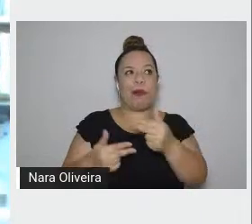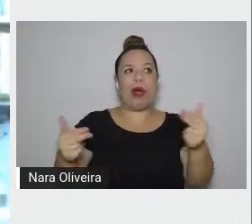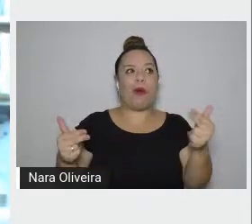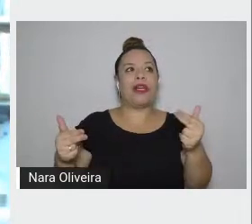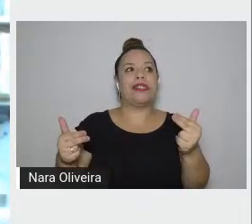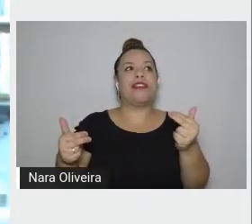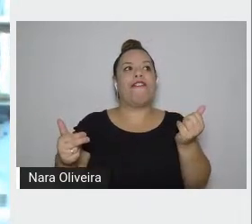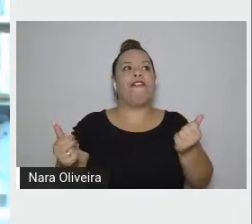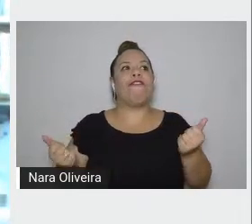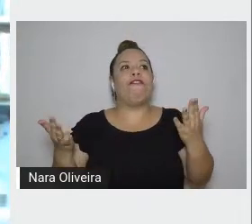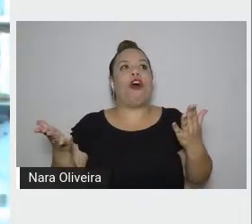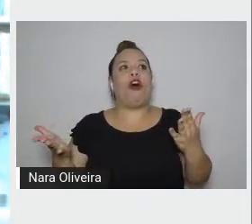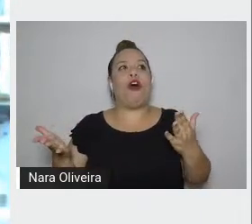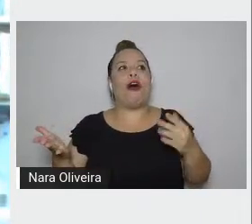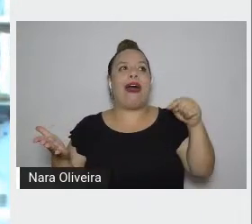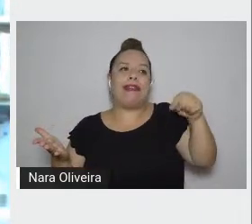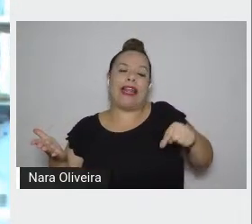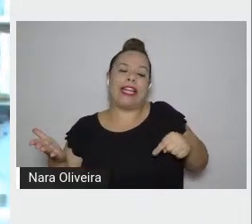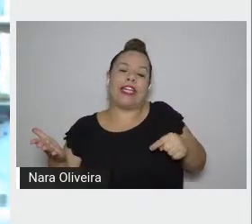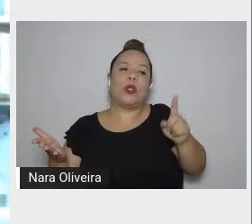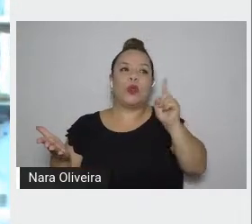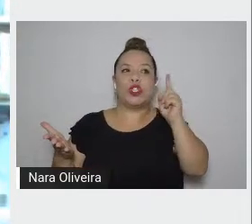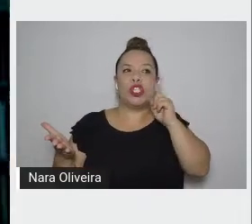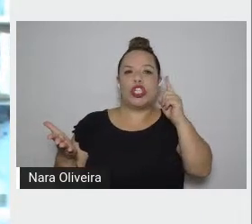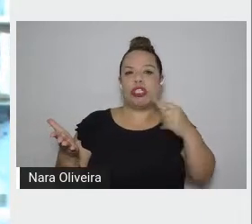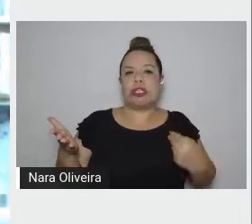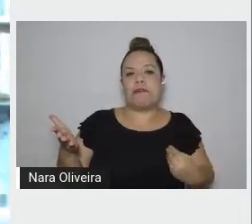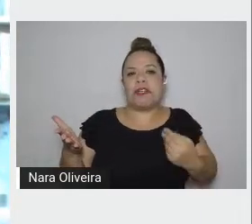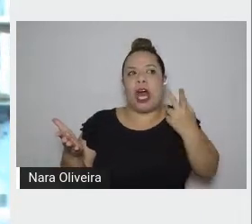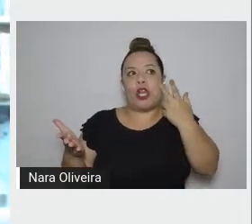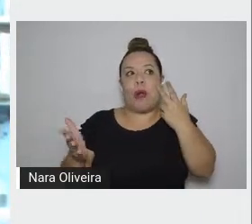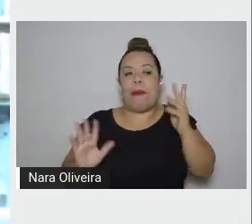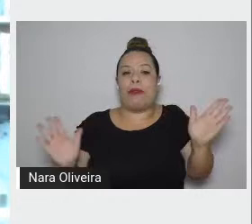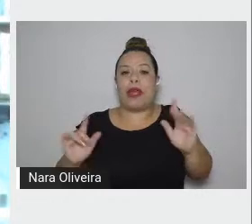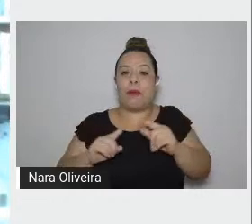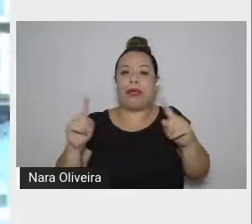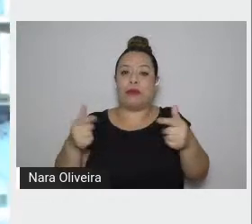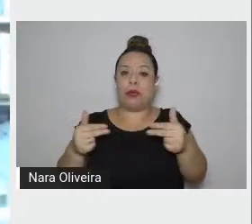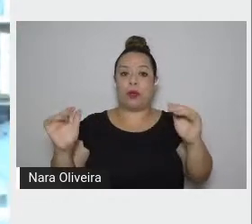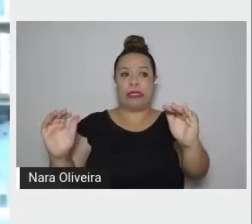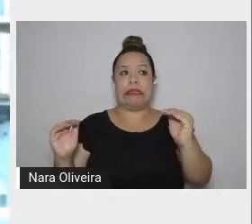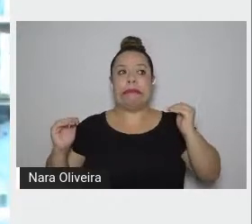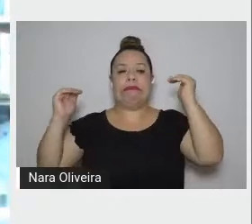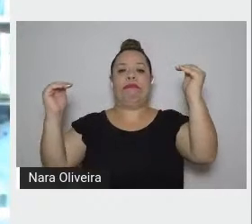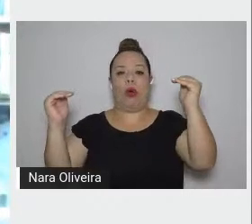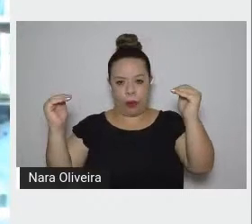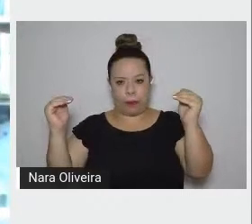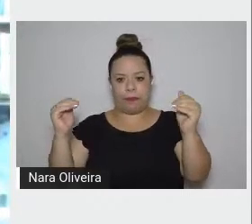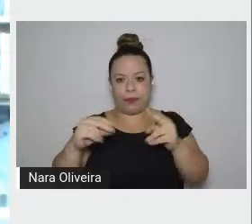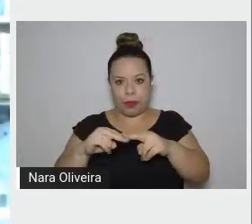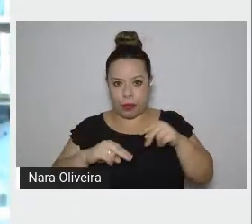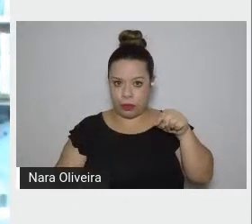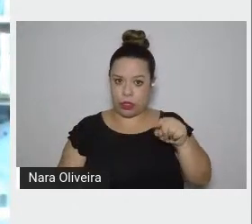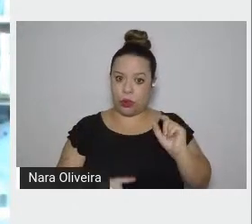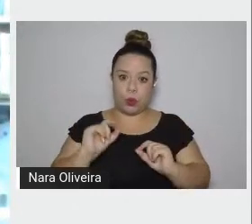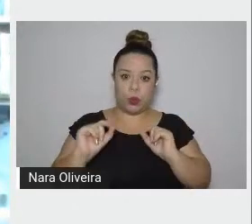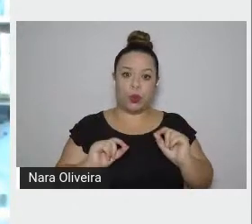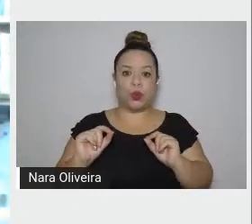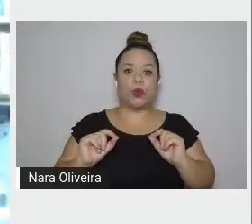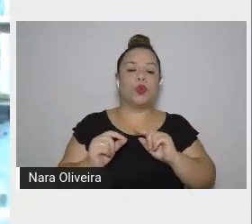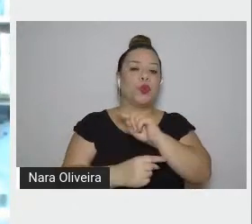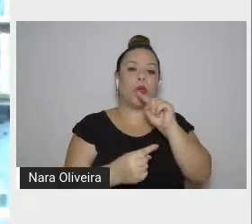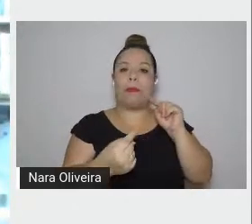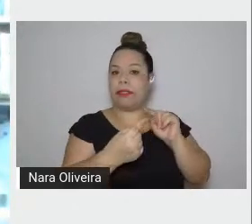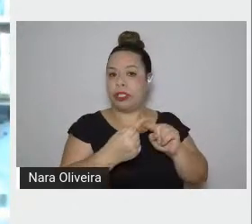cotidiana realis. E, portanto, o objetivo de